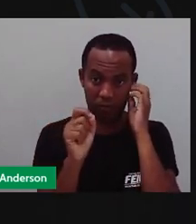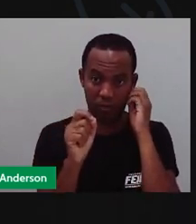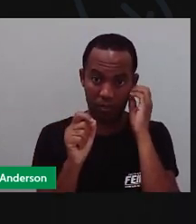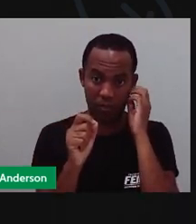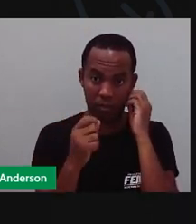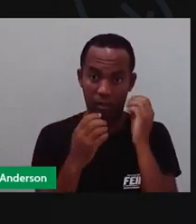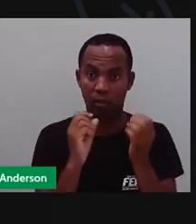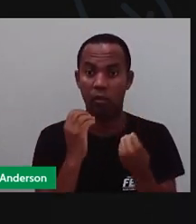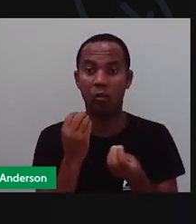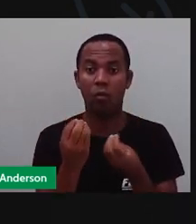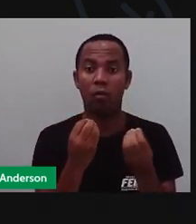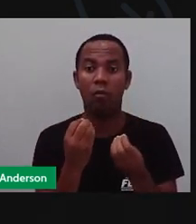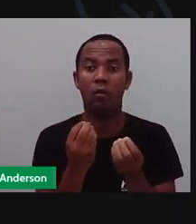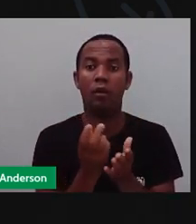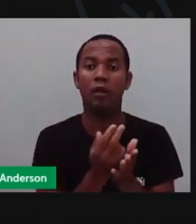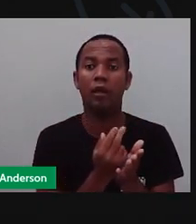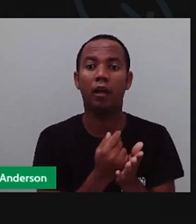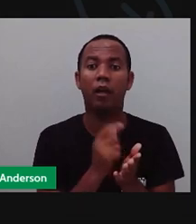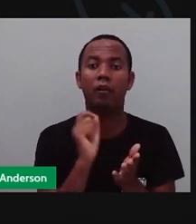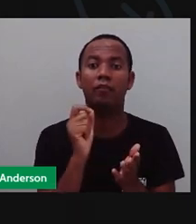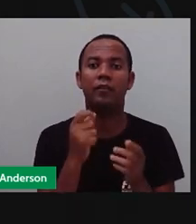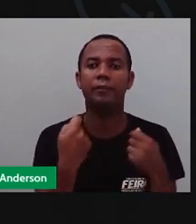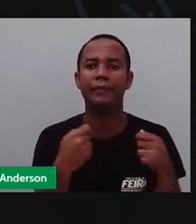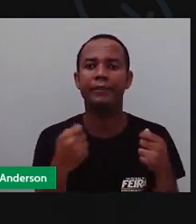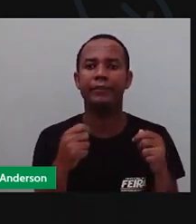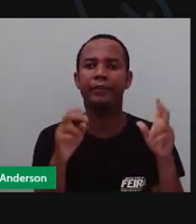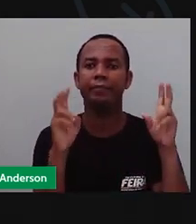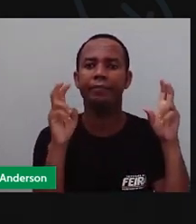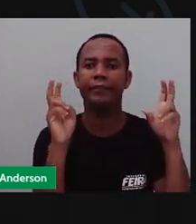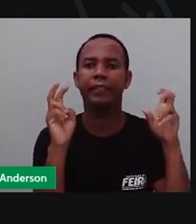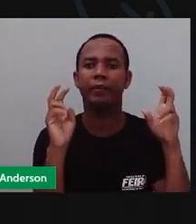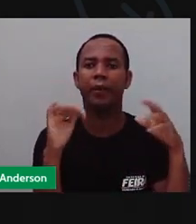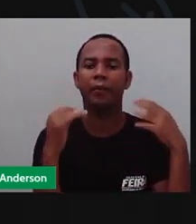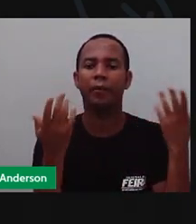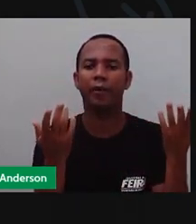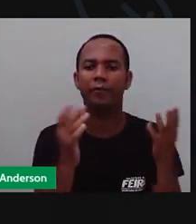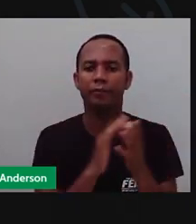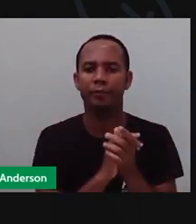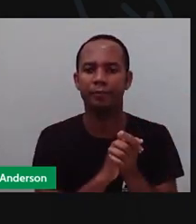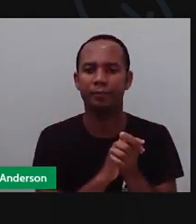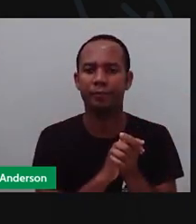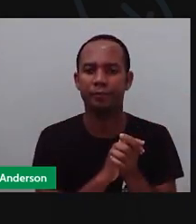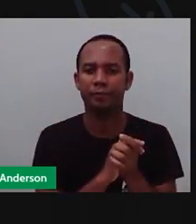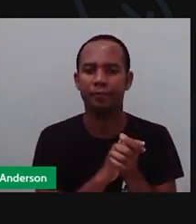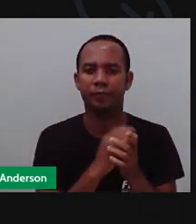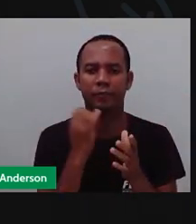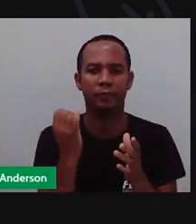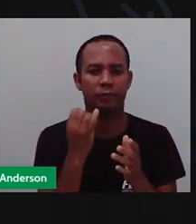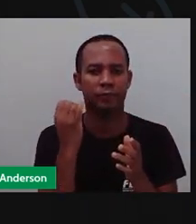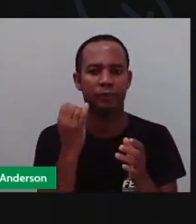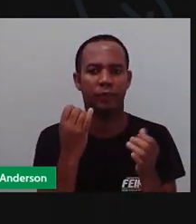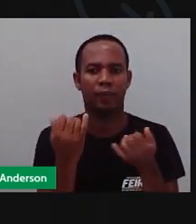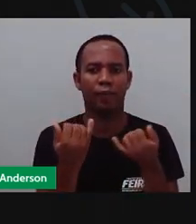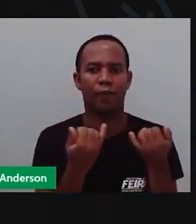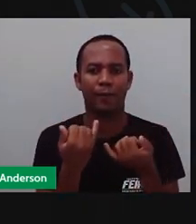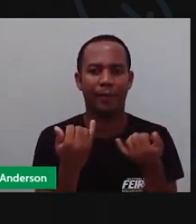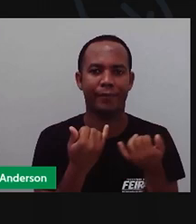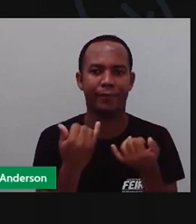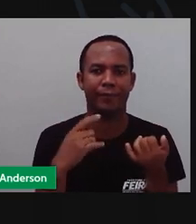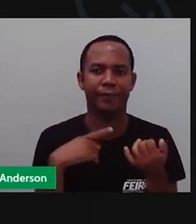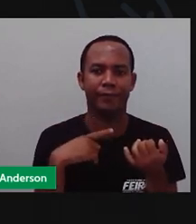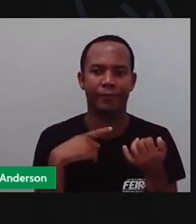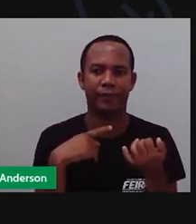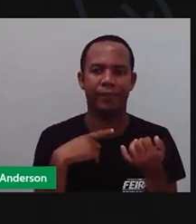preciso do quê? De um título, né, eu preciso do título com as informações, não é isso?